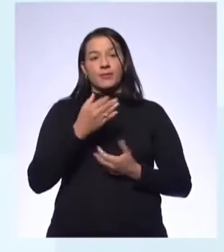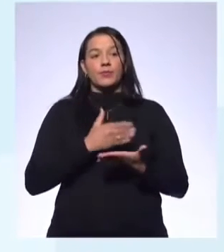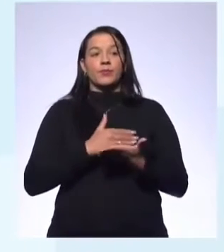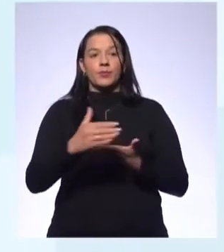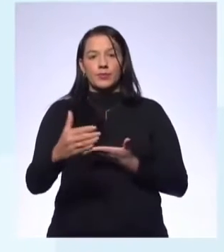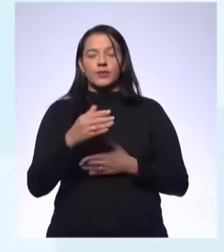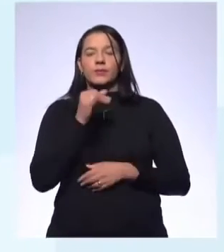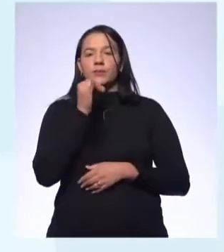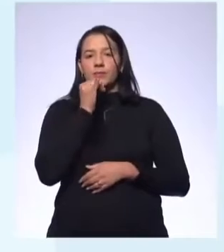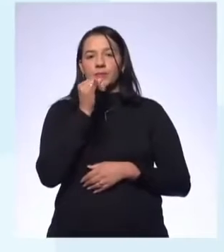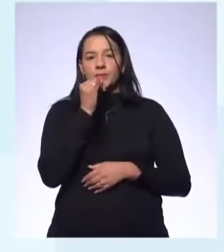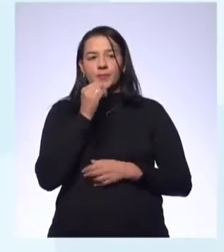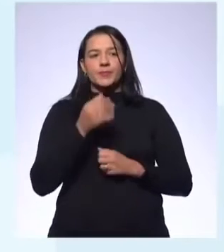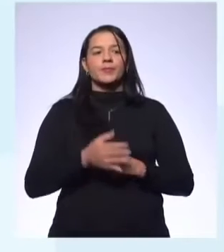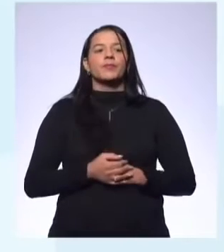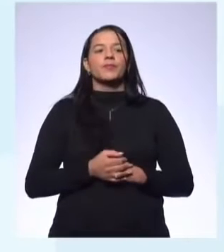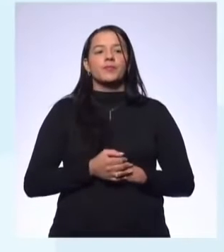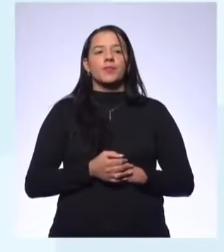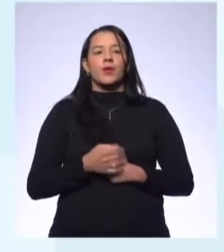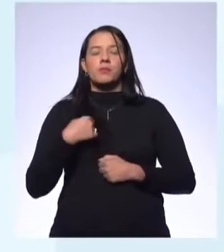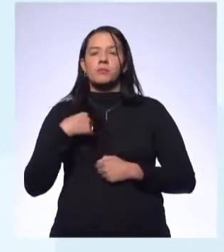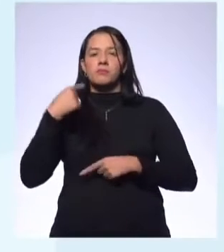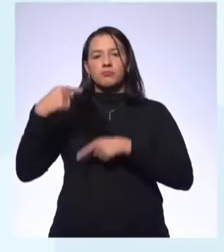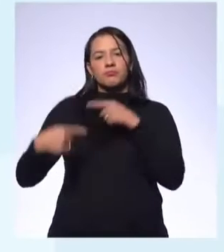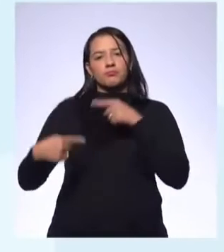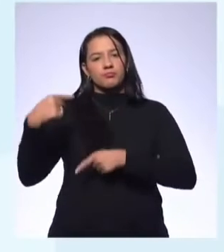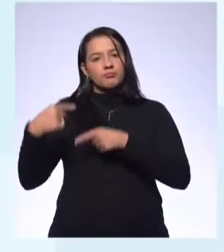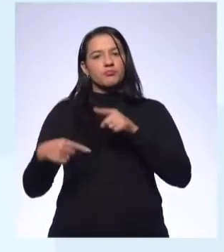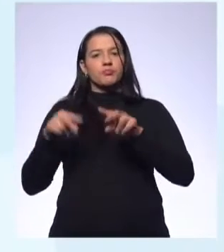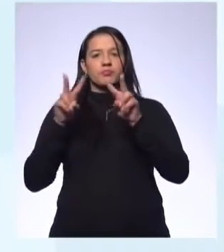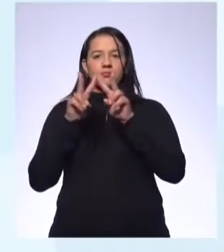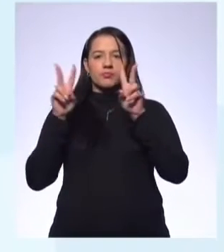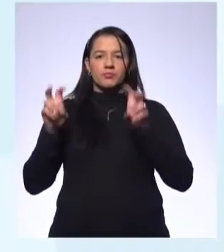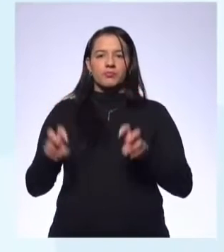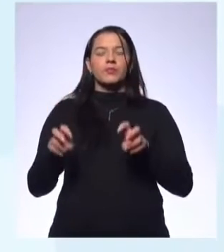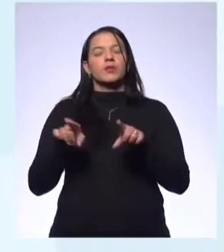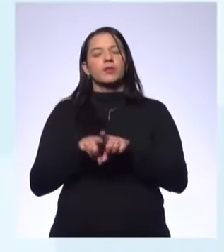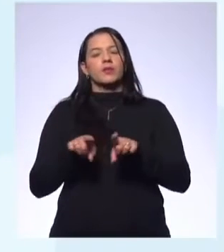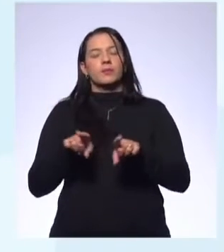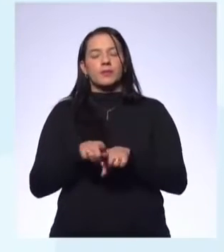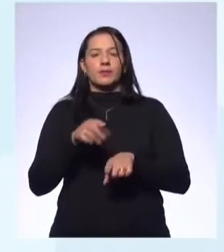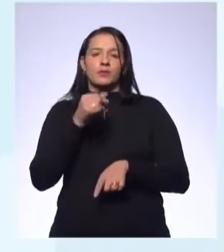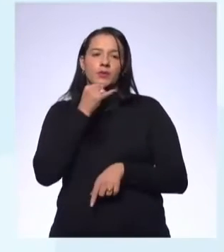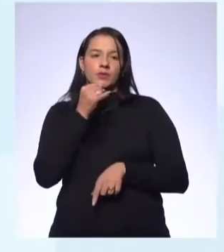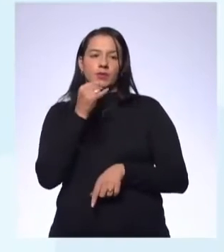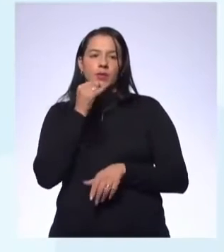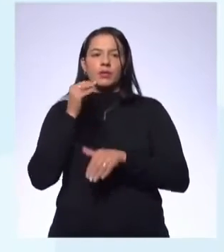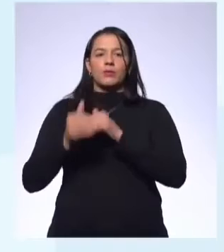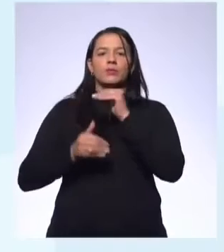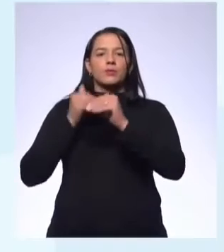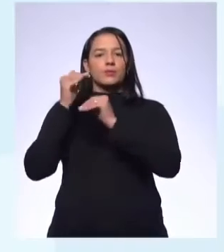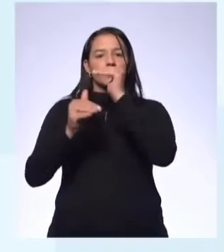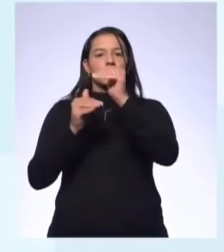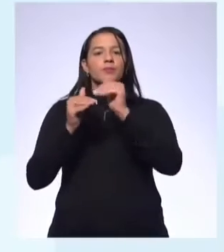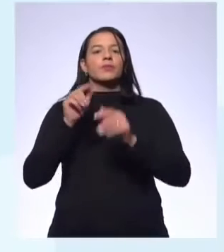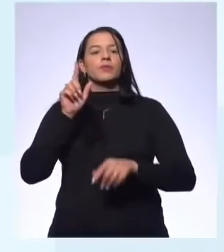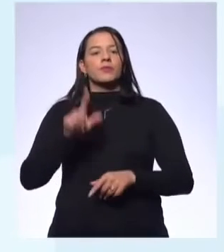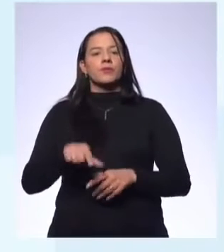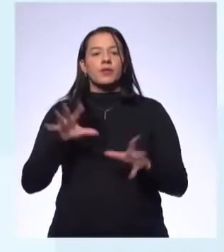os exemplos, a discussão a respeito do assunto e dos exemplos, o desenvolvimento e a